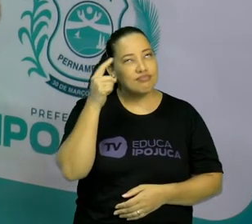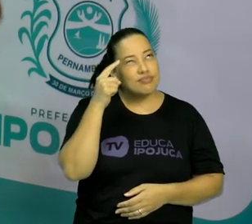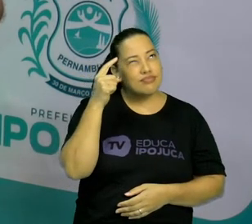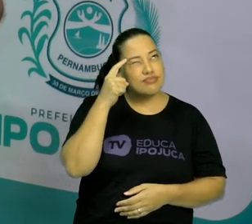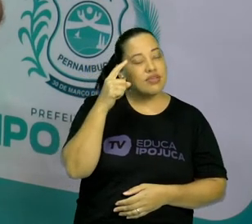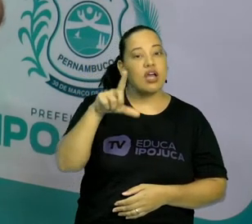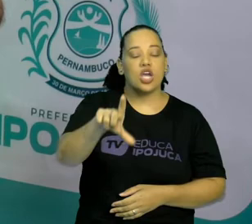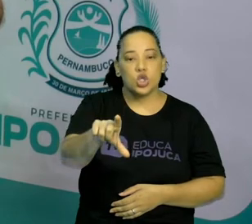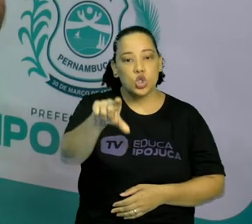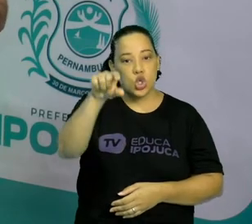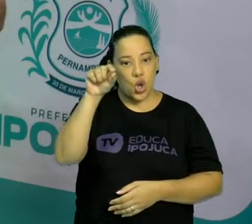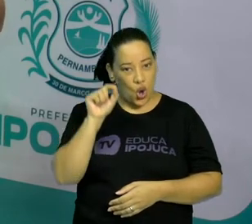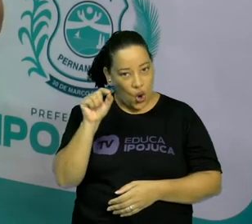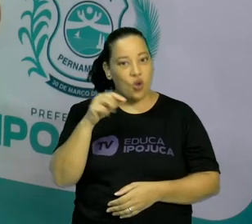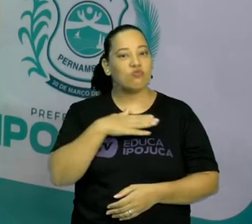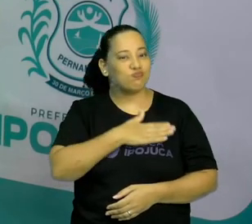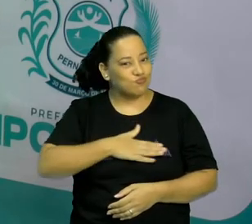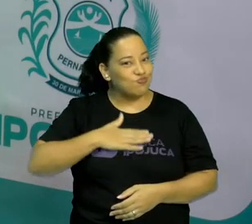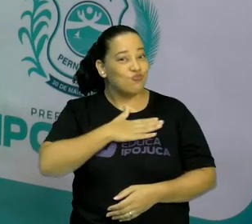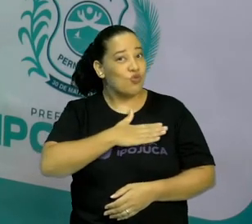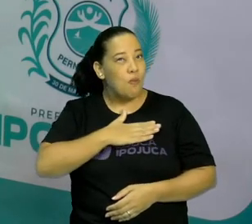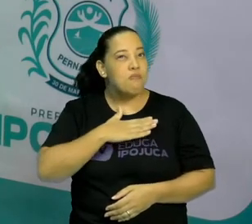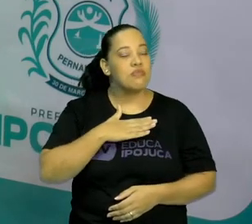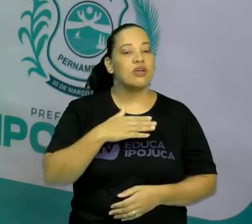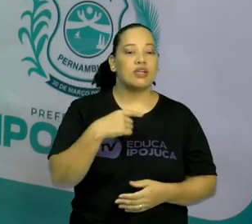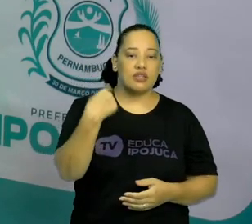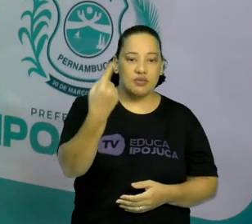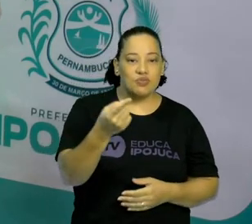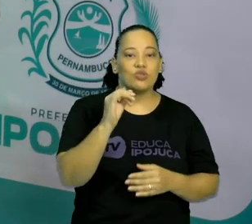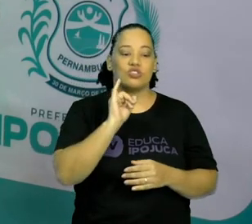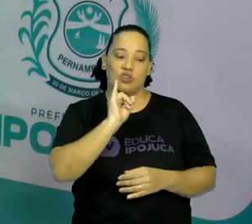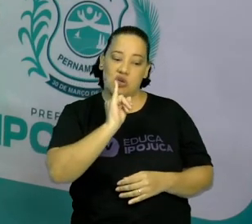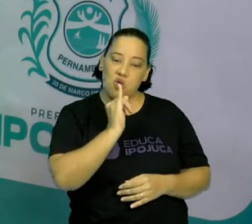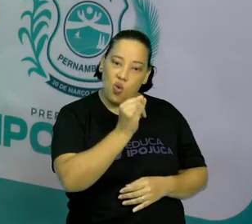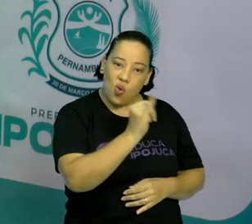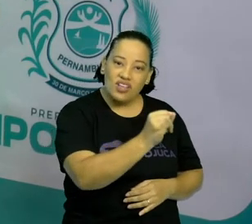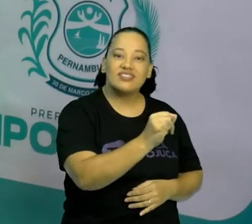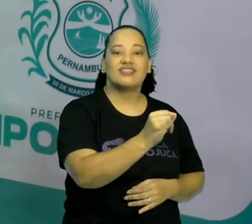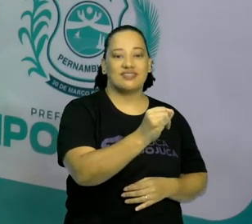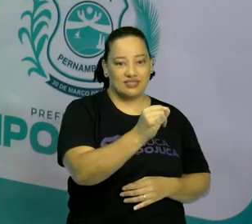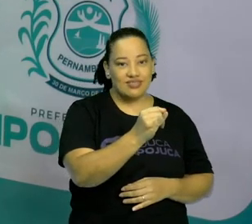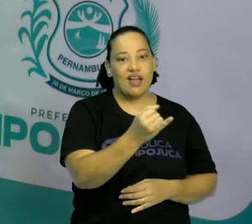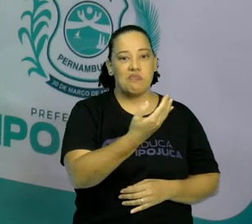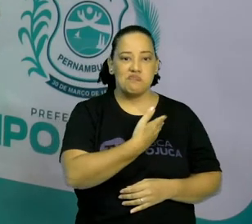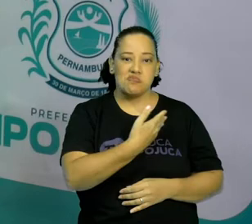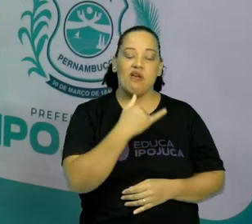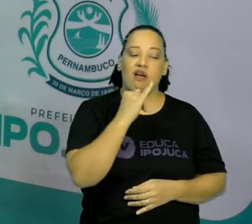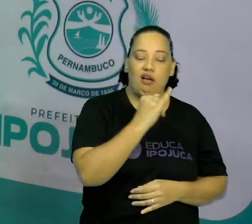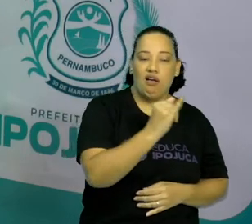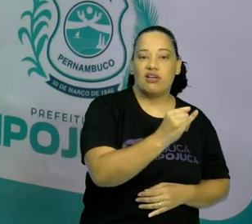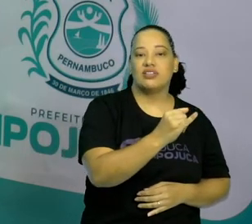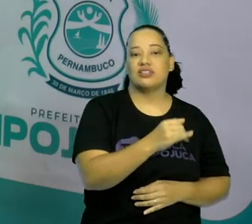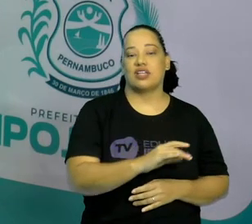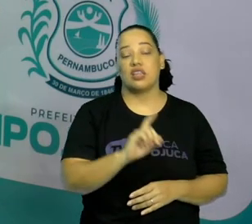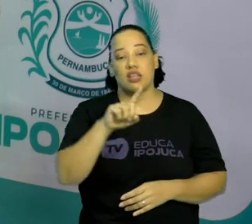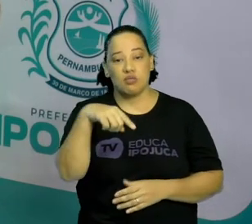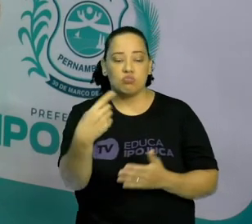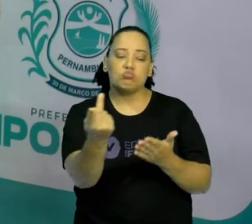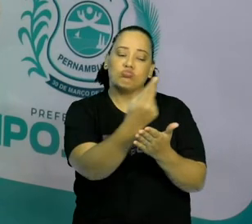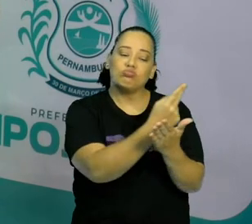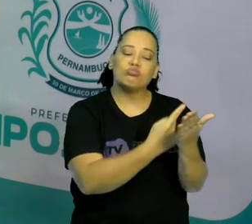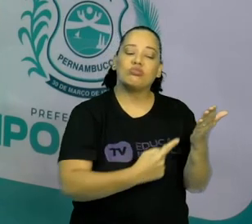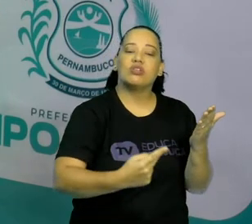o que você mais gostou. E conte para alguém. E vocês também podem utilizar, crianças, desenhos e